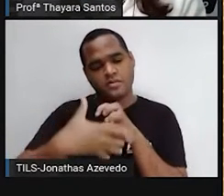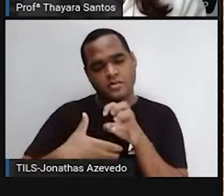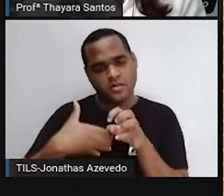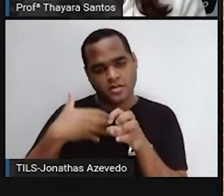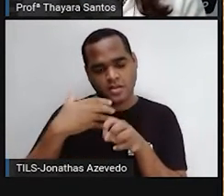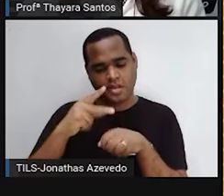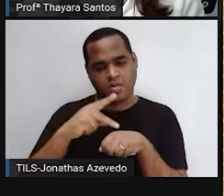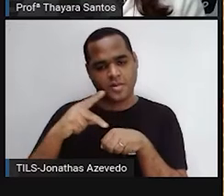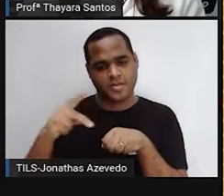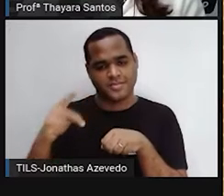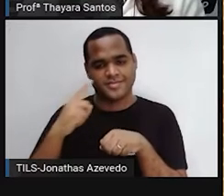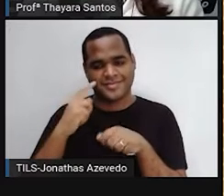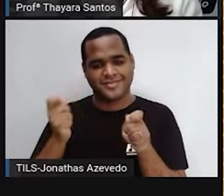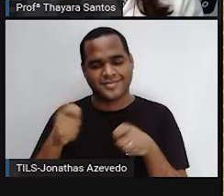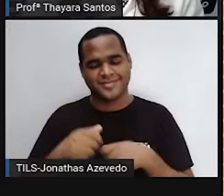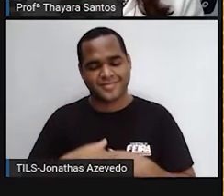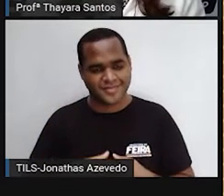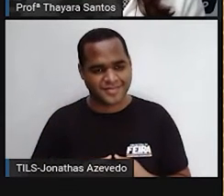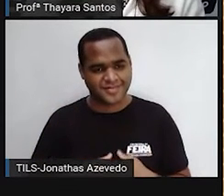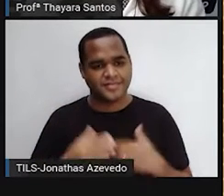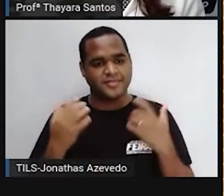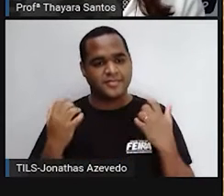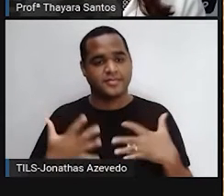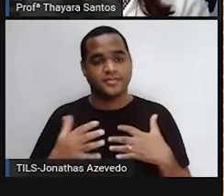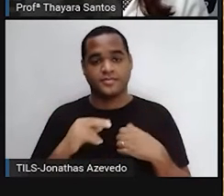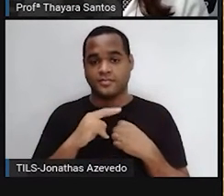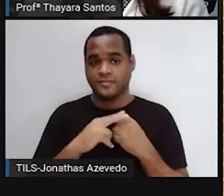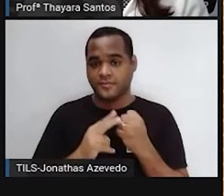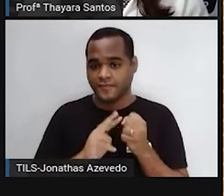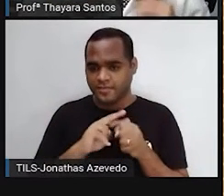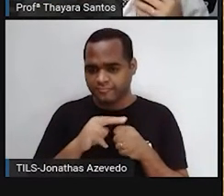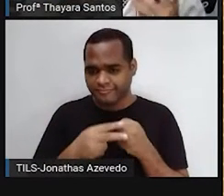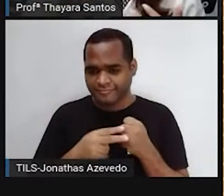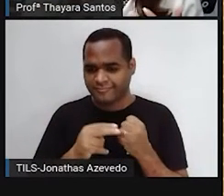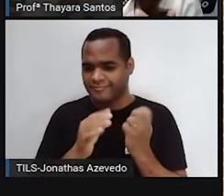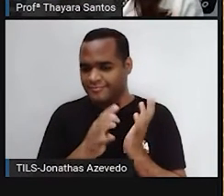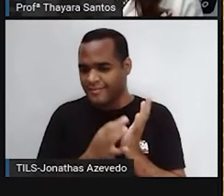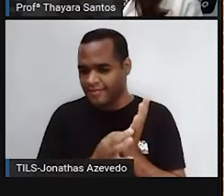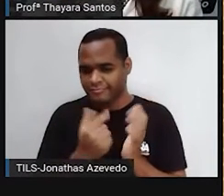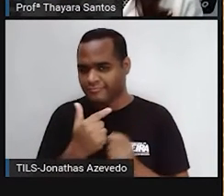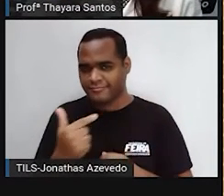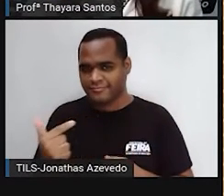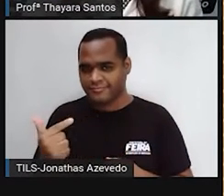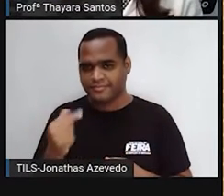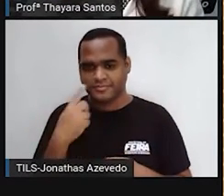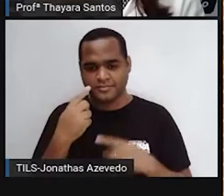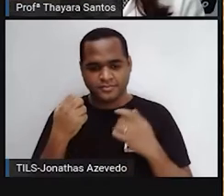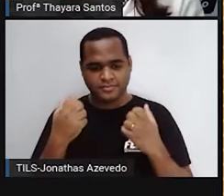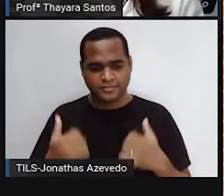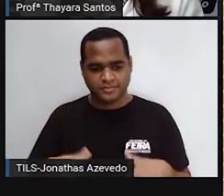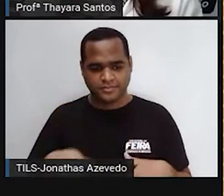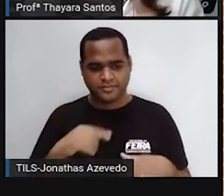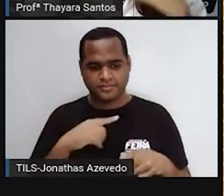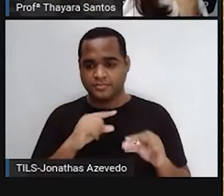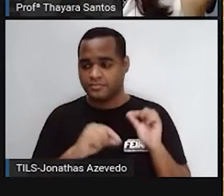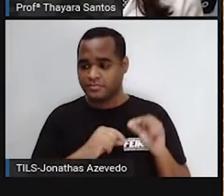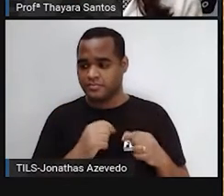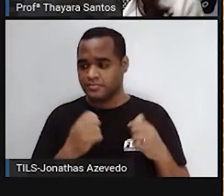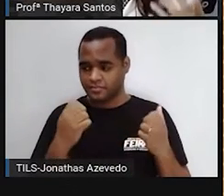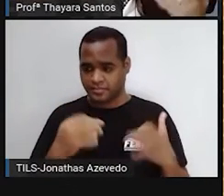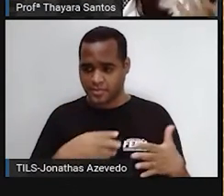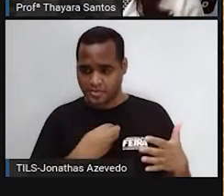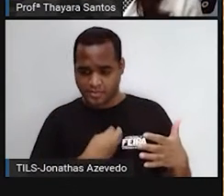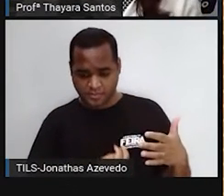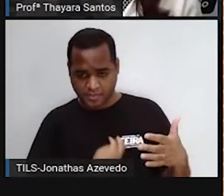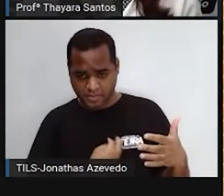E justamente pelo fato dos vírus não possuírem células, tem toda uma discussão aí no meio científico de se eles são seres